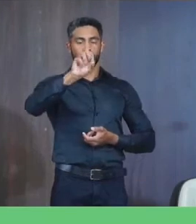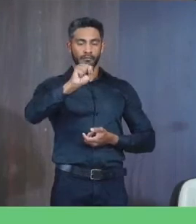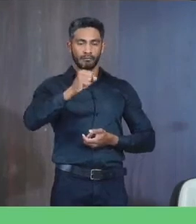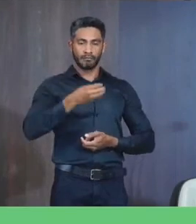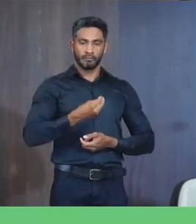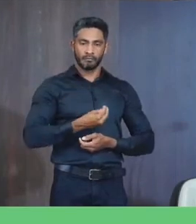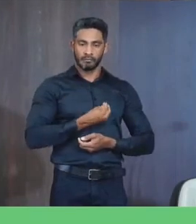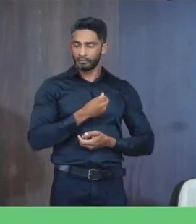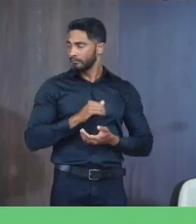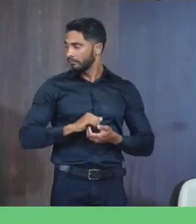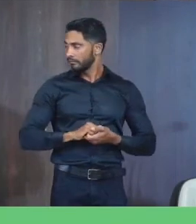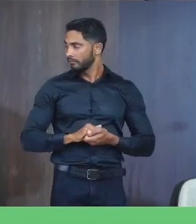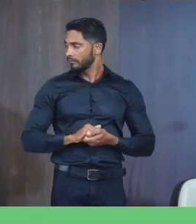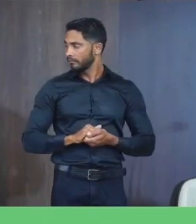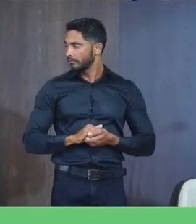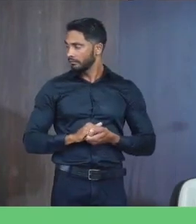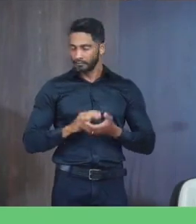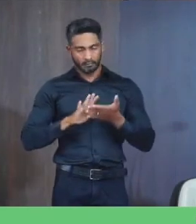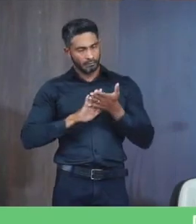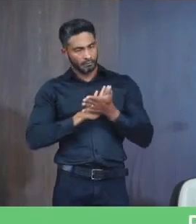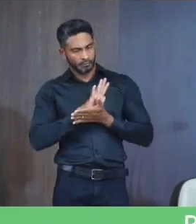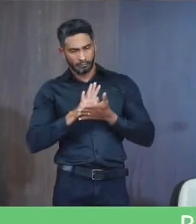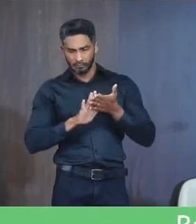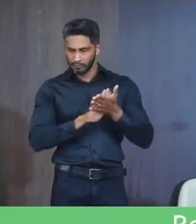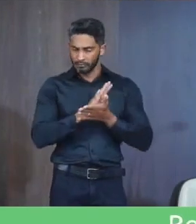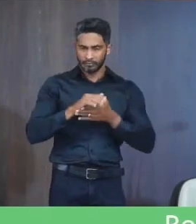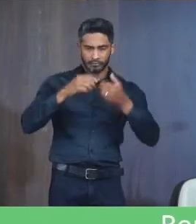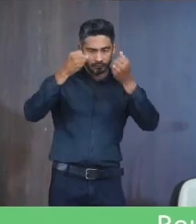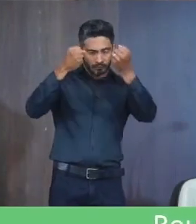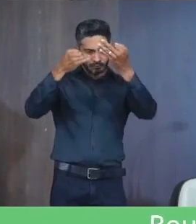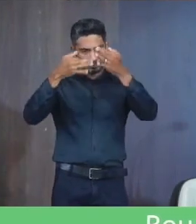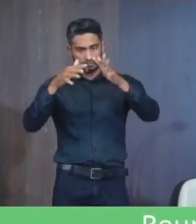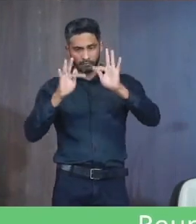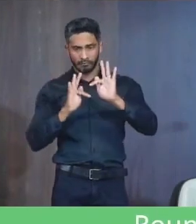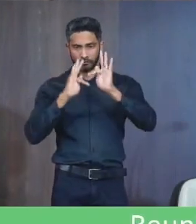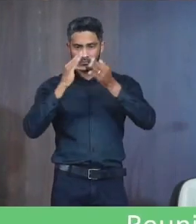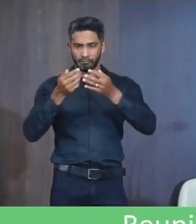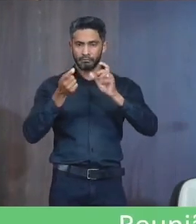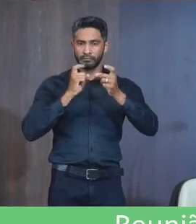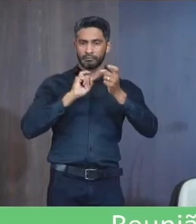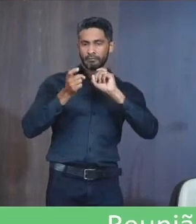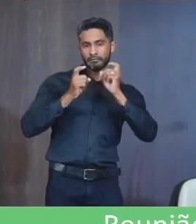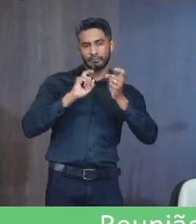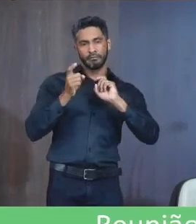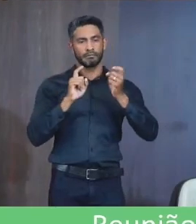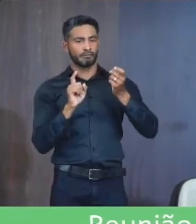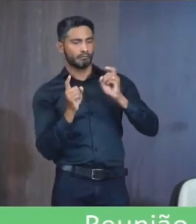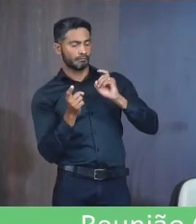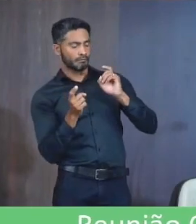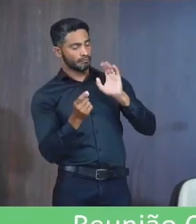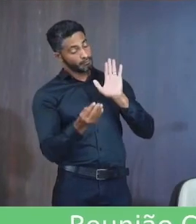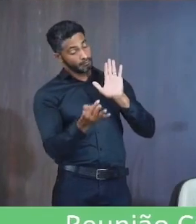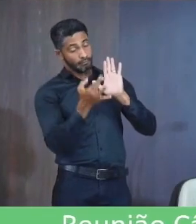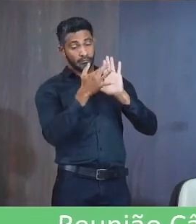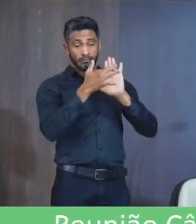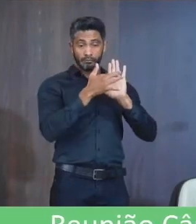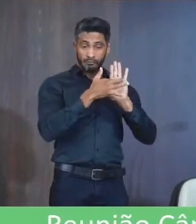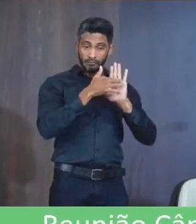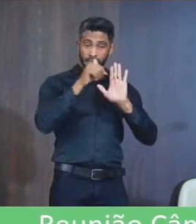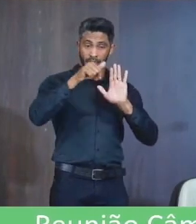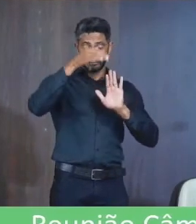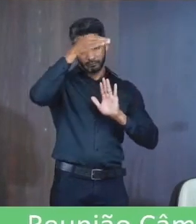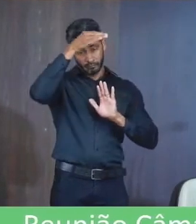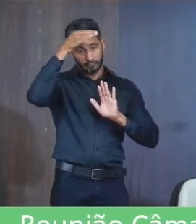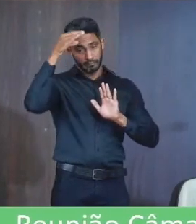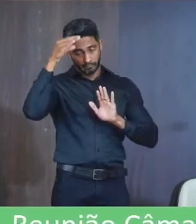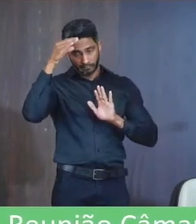Lopes Presente Nada mais havendo a se tratado ou por encerrada a reunião conforme determina o regimento interno